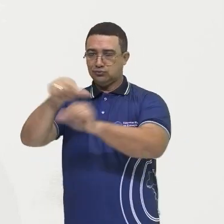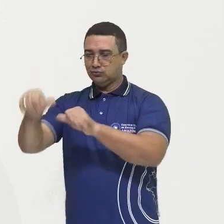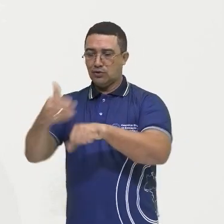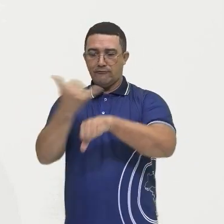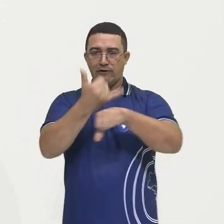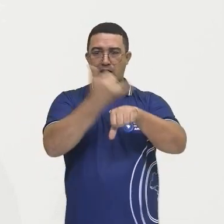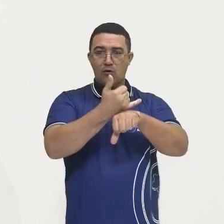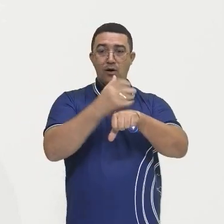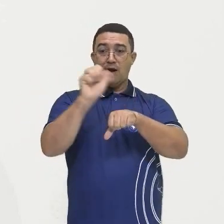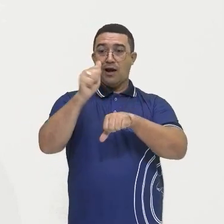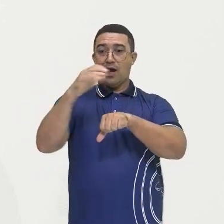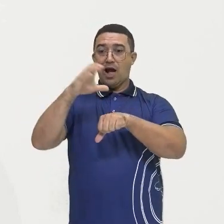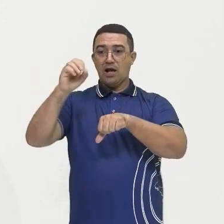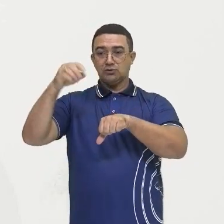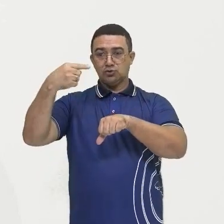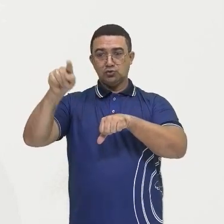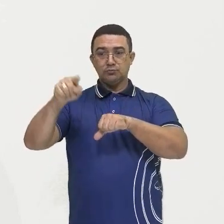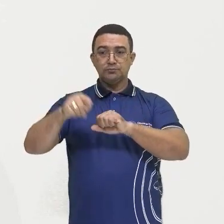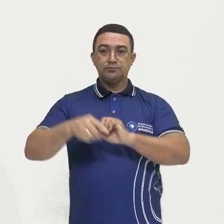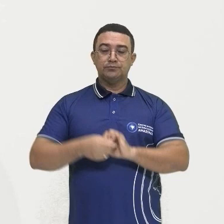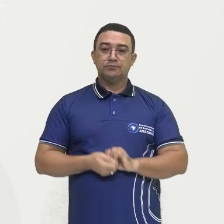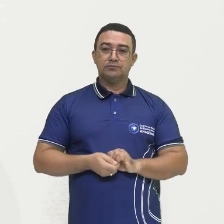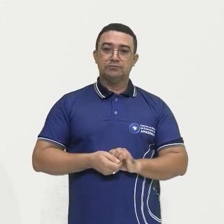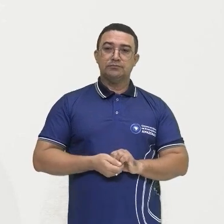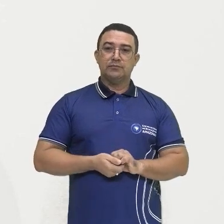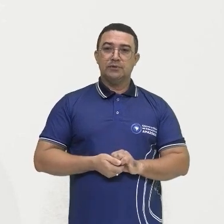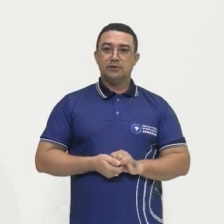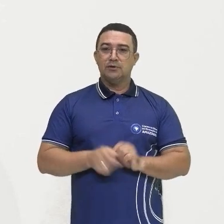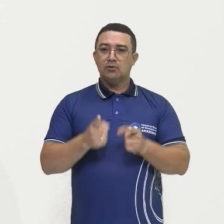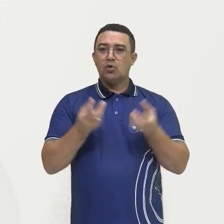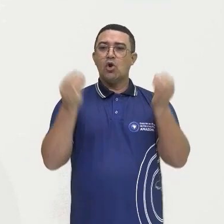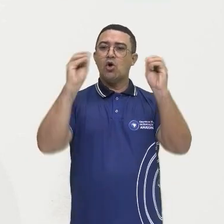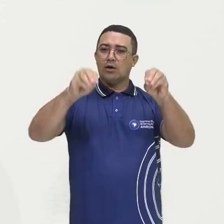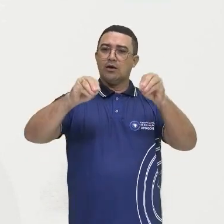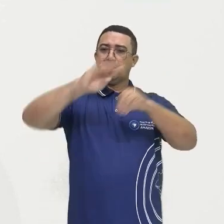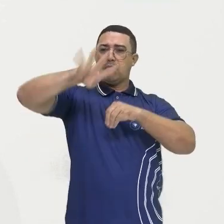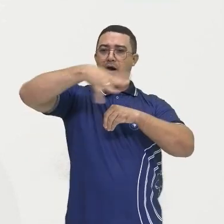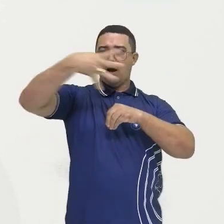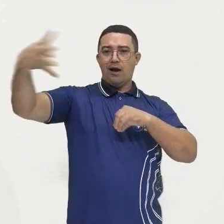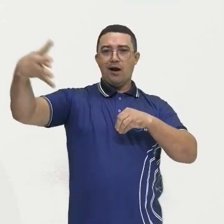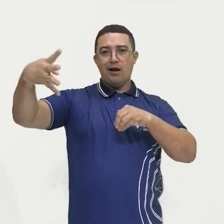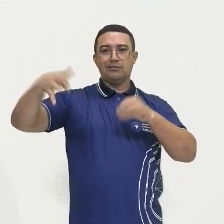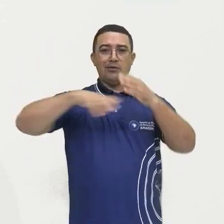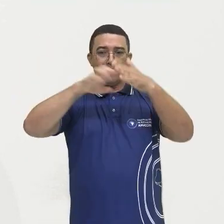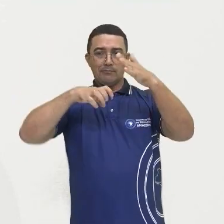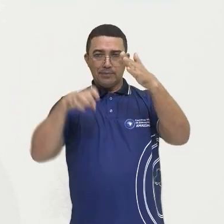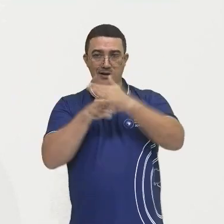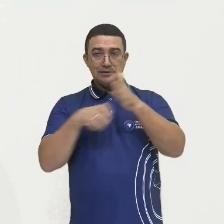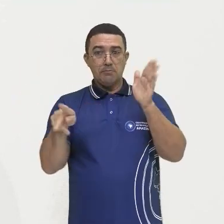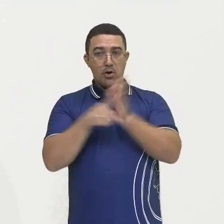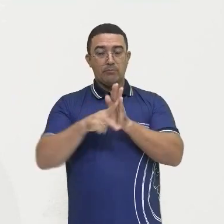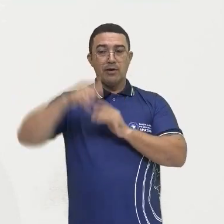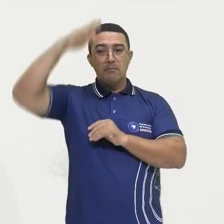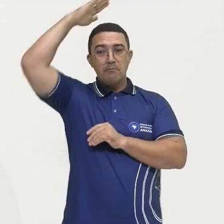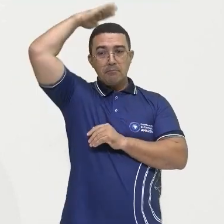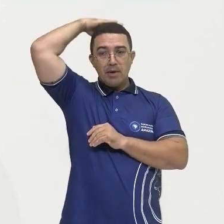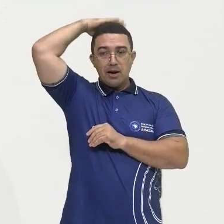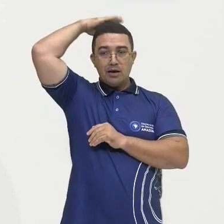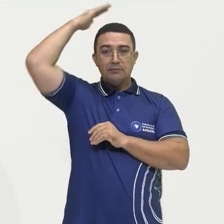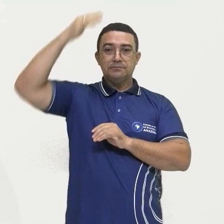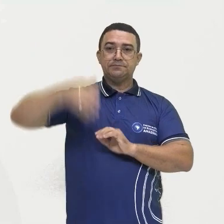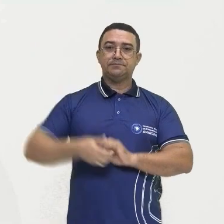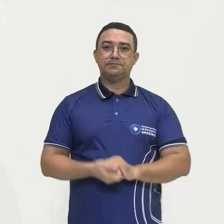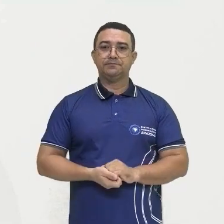em aço. E aí eu coloquei um quadro para vocês, com os projetos e suas cidades e empresas no estado do Pará. Aí a gente